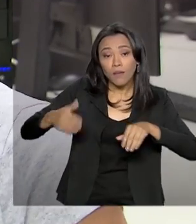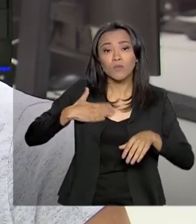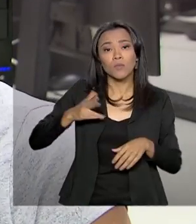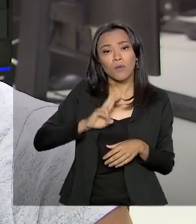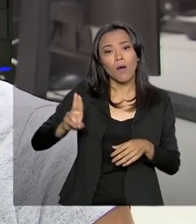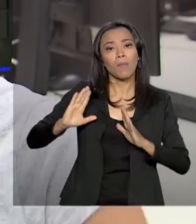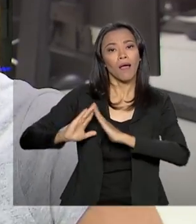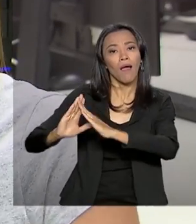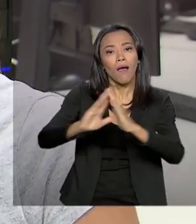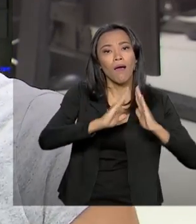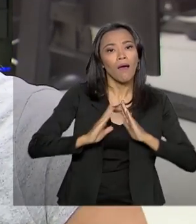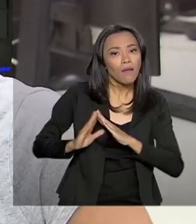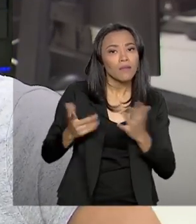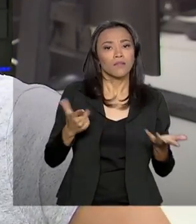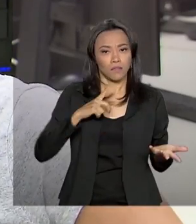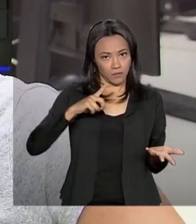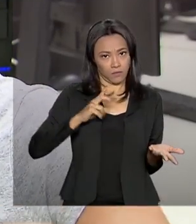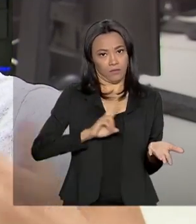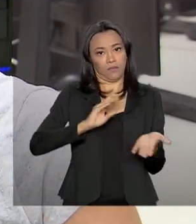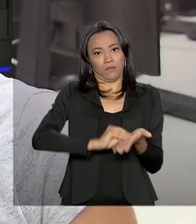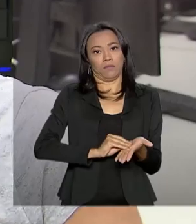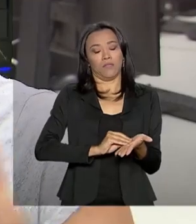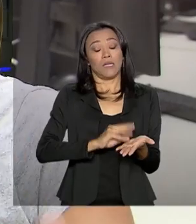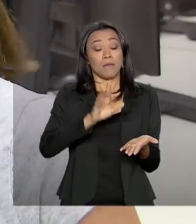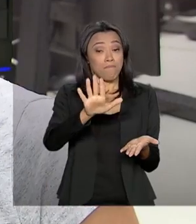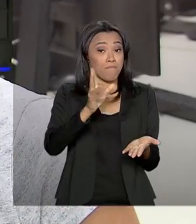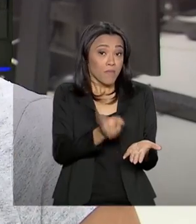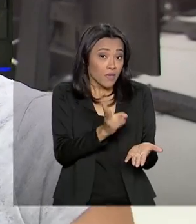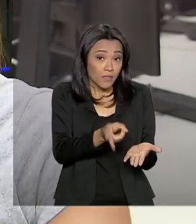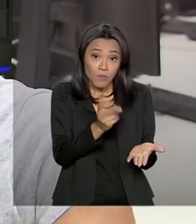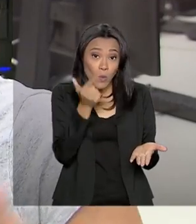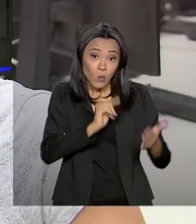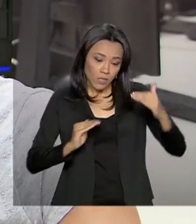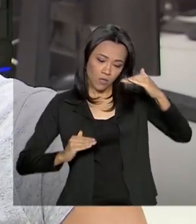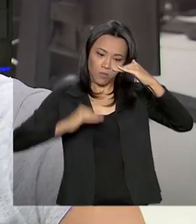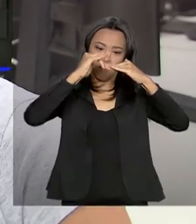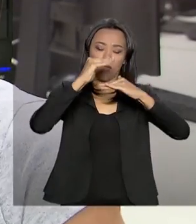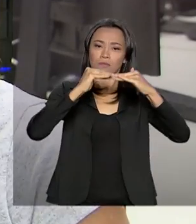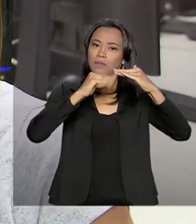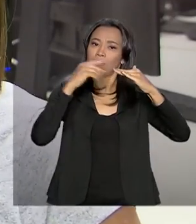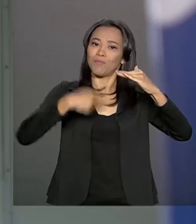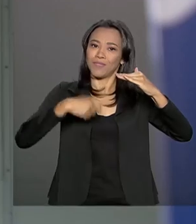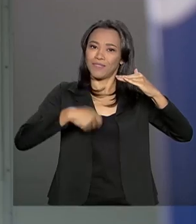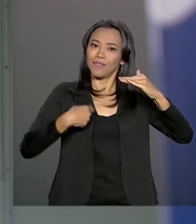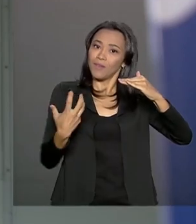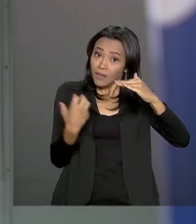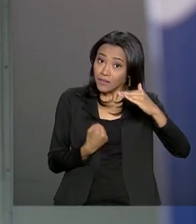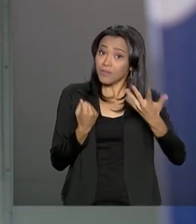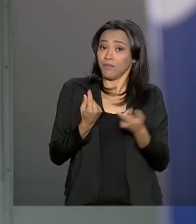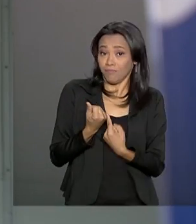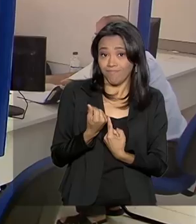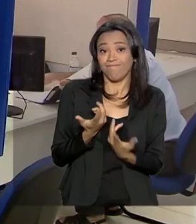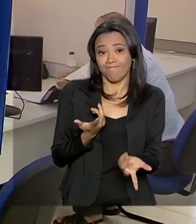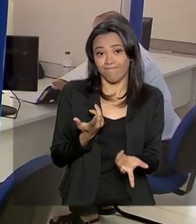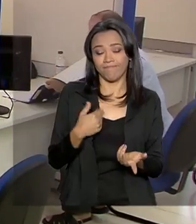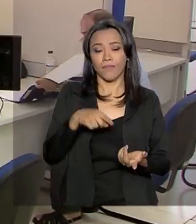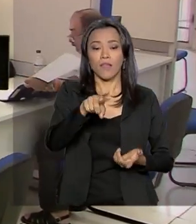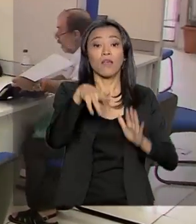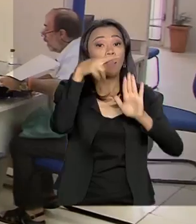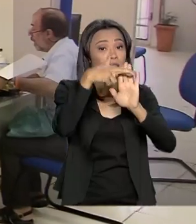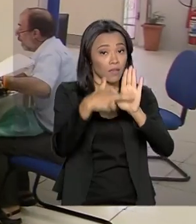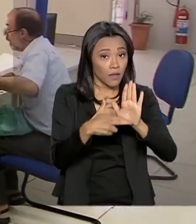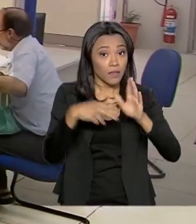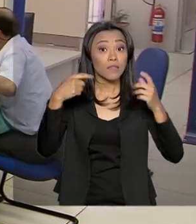vim fazer a declaração. E sei também que mesmo eu não alcançando o teto, eu tenho valor a ser restituído. Pelas regras, precisa